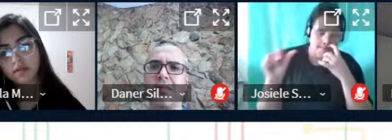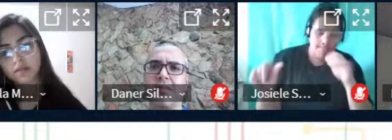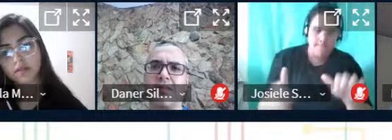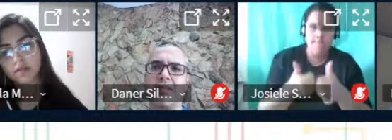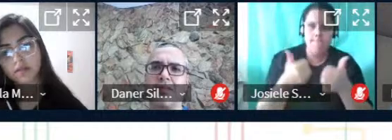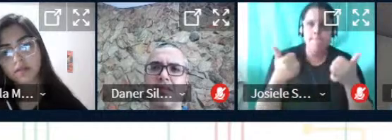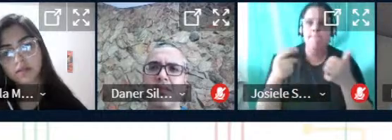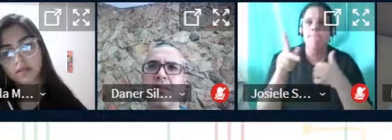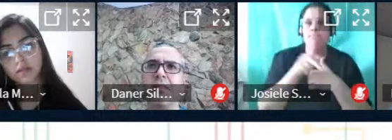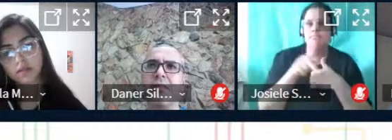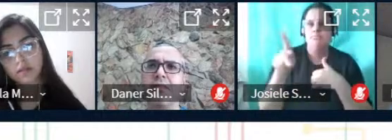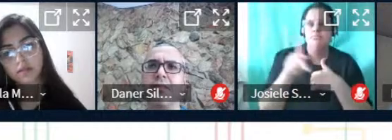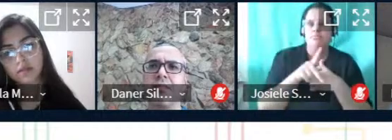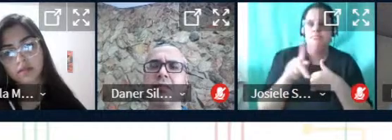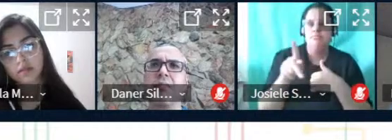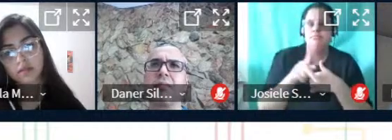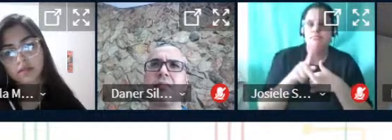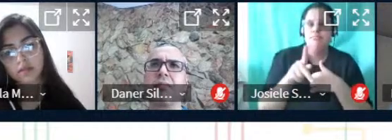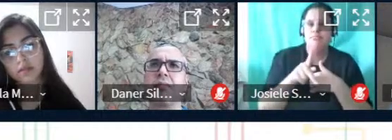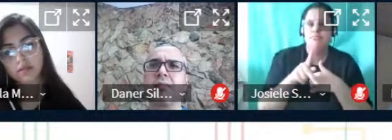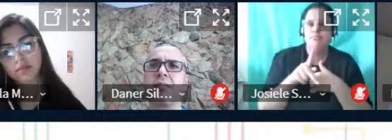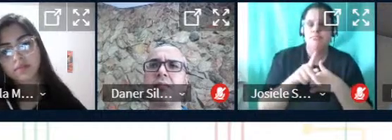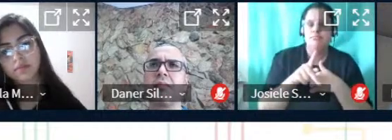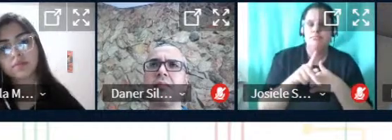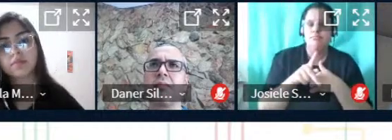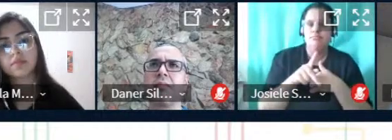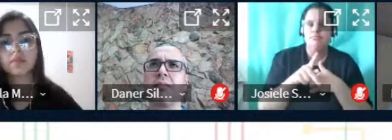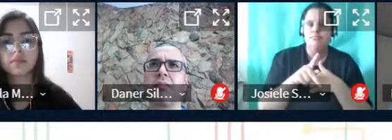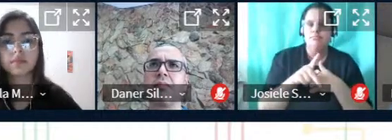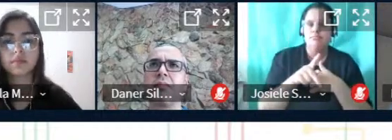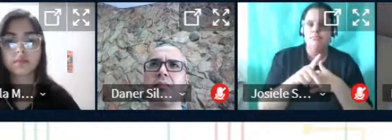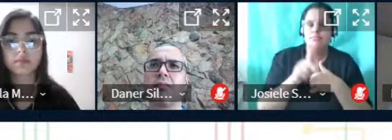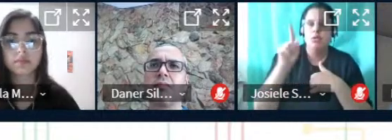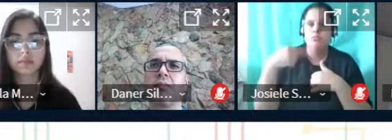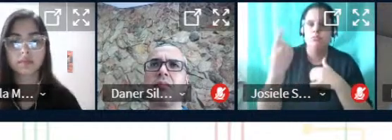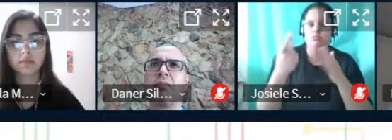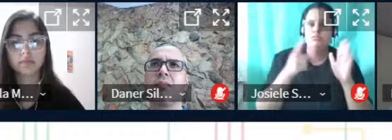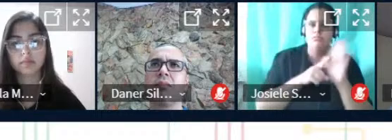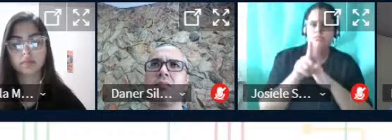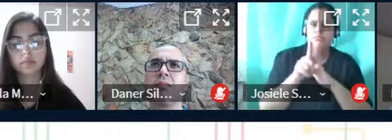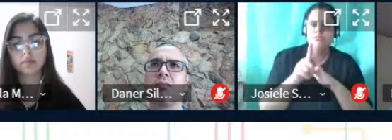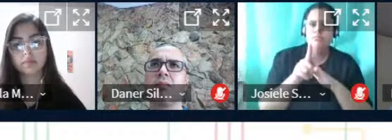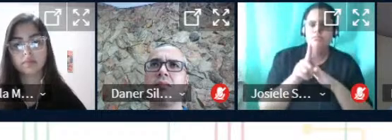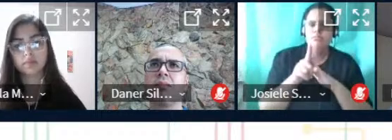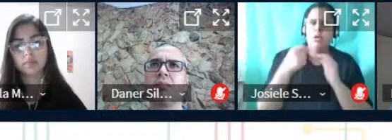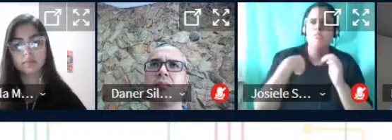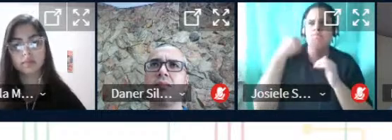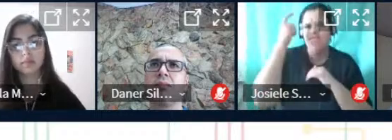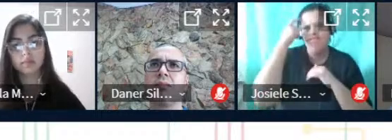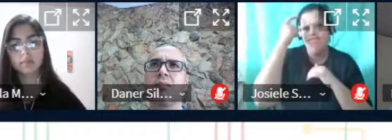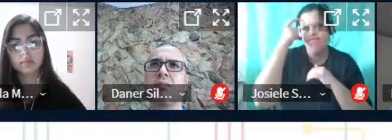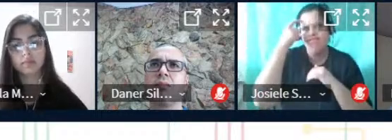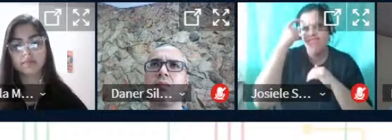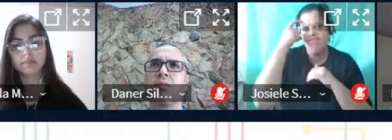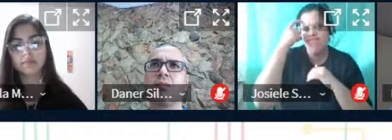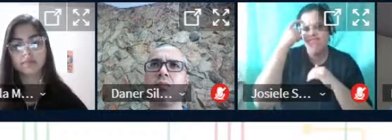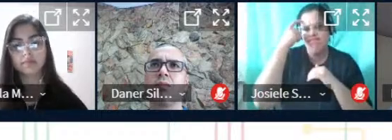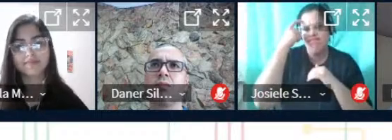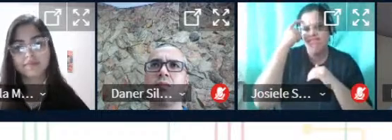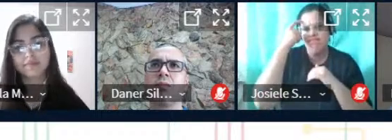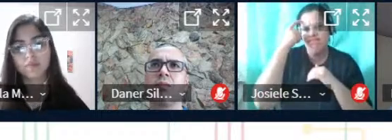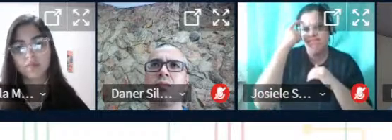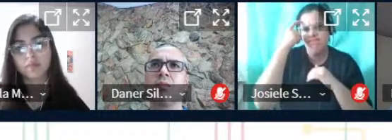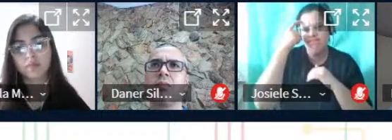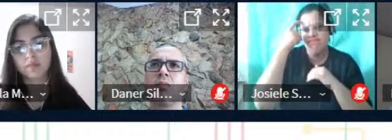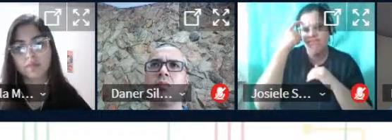professor no caso né e uma pergunta que ficou pipocando na minha cabeça é tipo já que